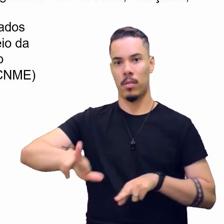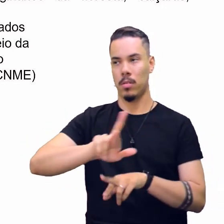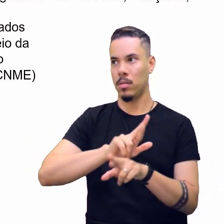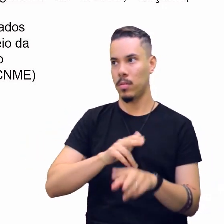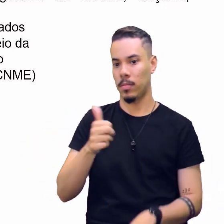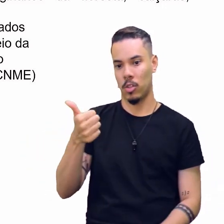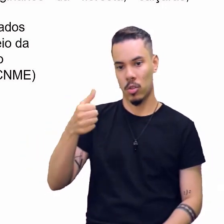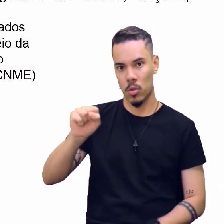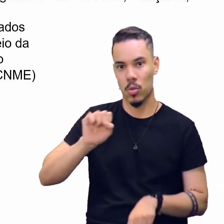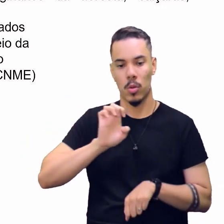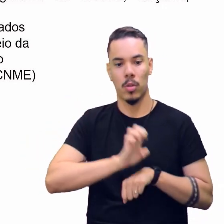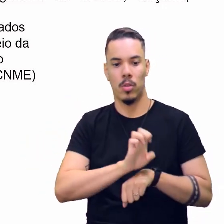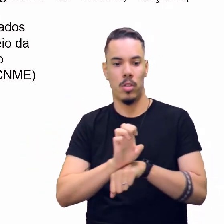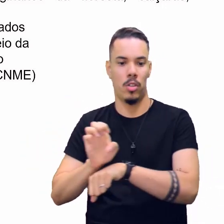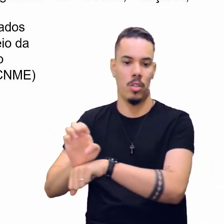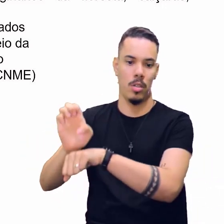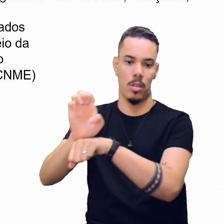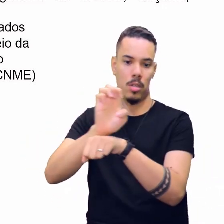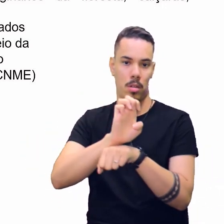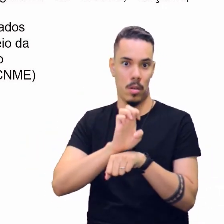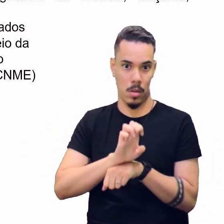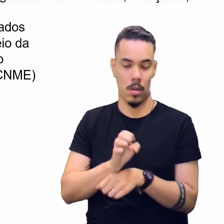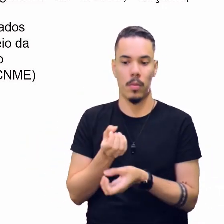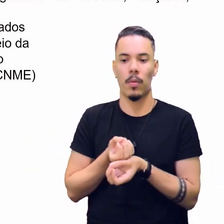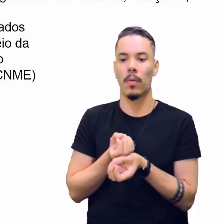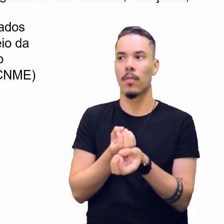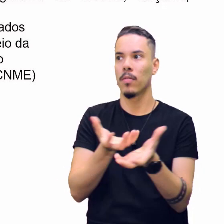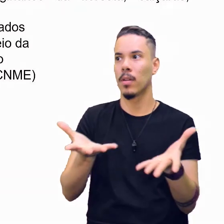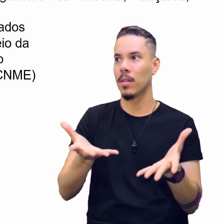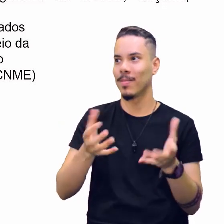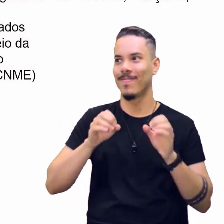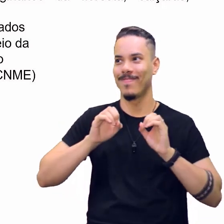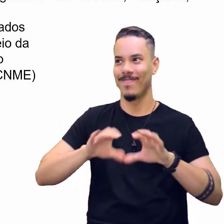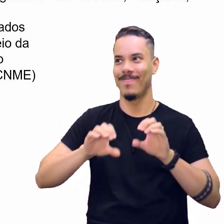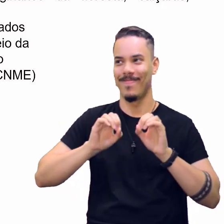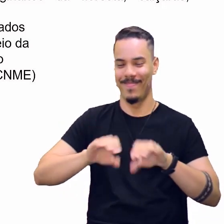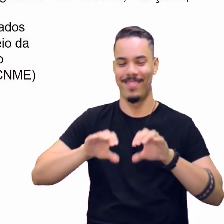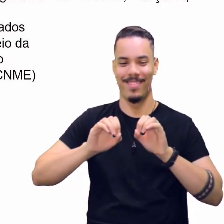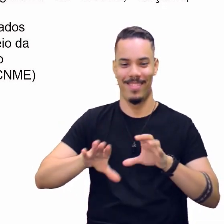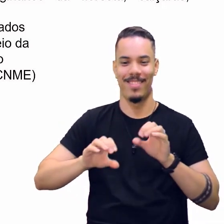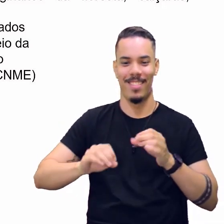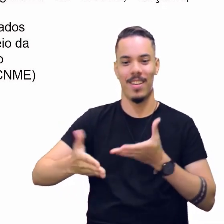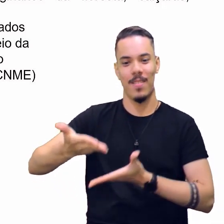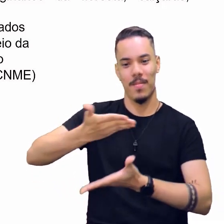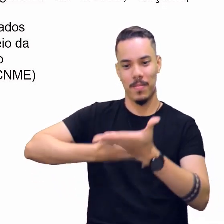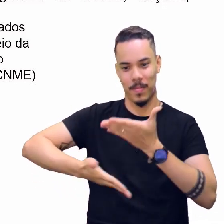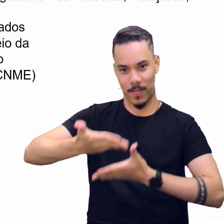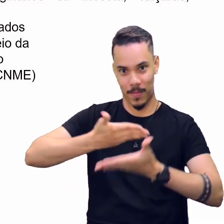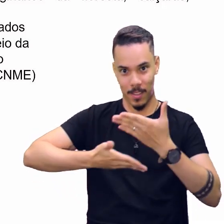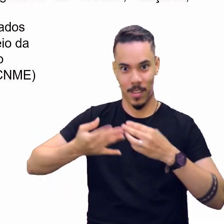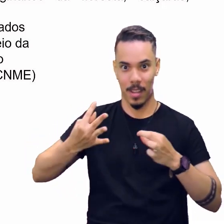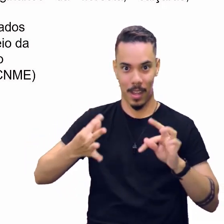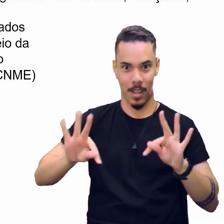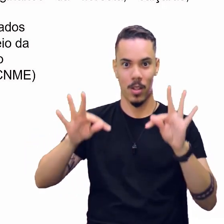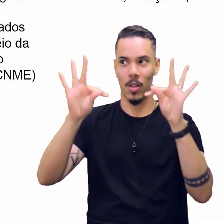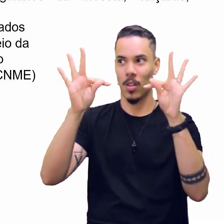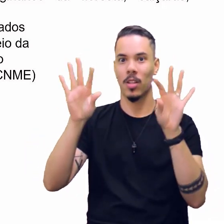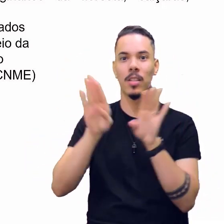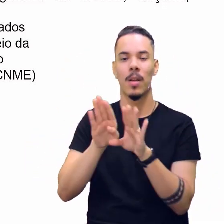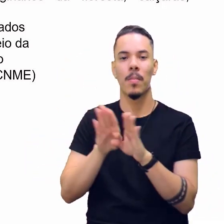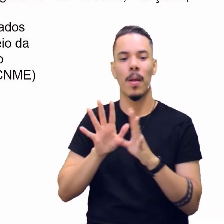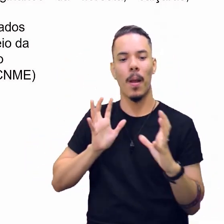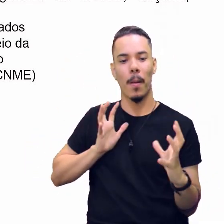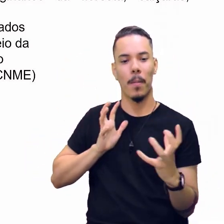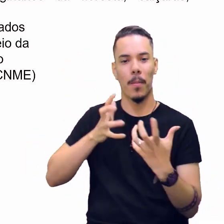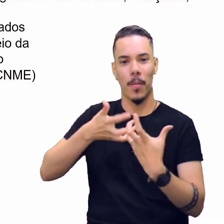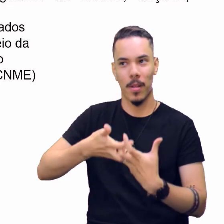da federação que oferece o ensino por meio da mediação tecnológica, em harmonia